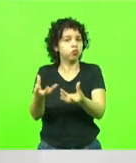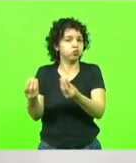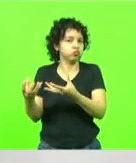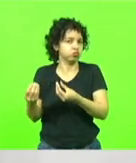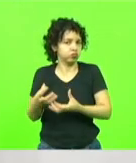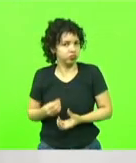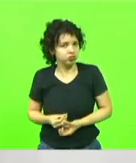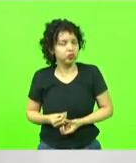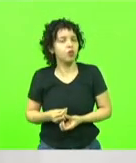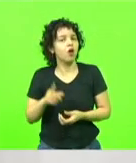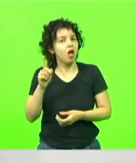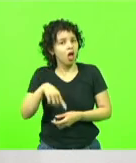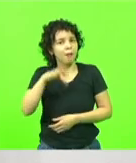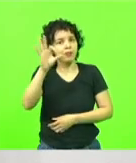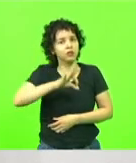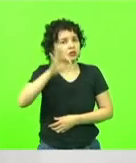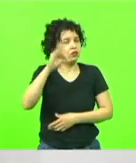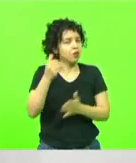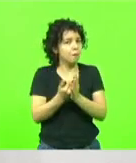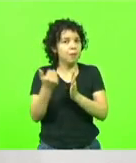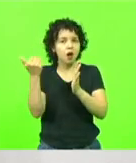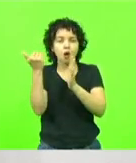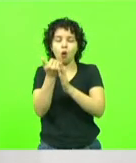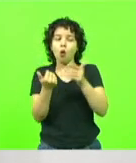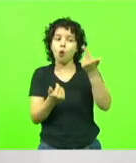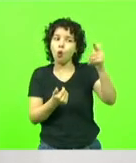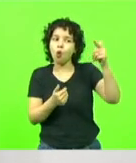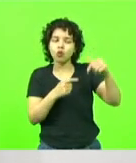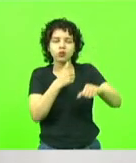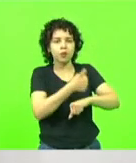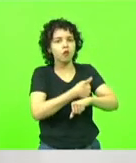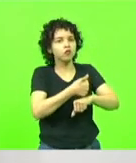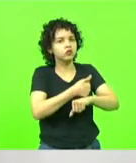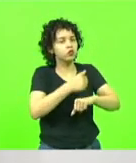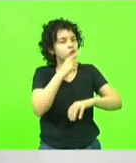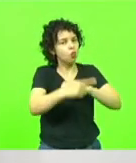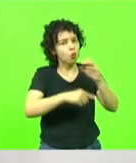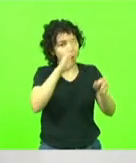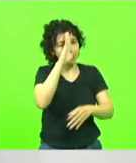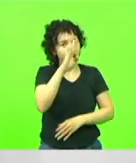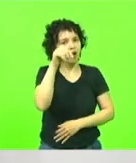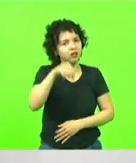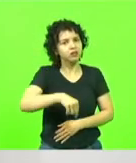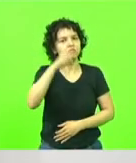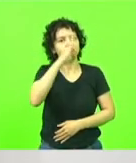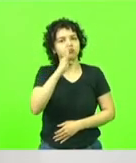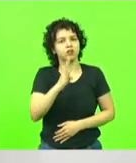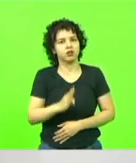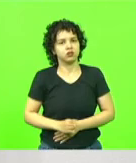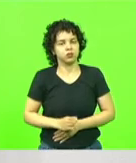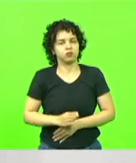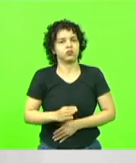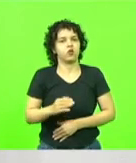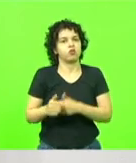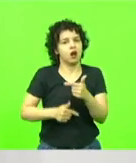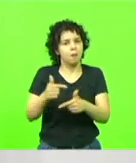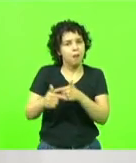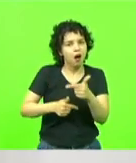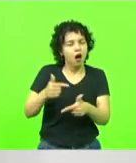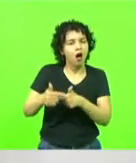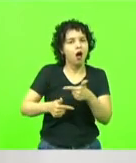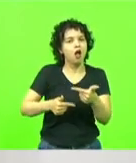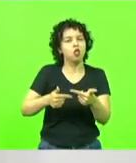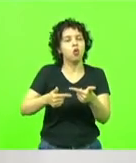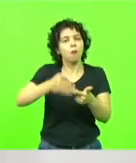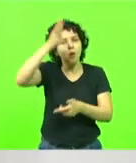maior do que qualquer outra profissão do mundo, principalmente aqui no Brasil. A atividade de bombeiro e policial militar